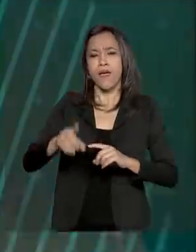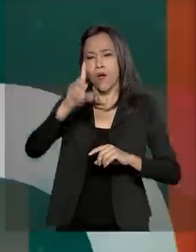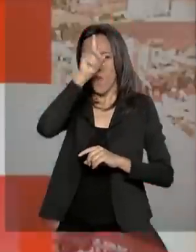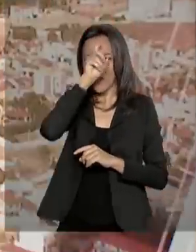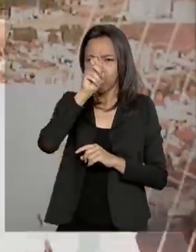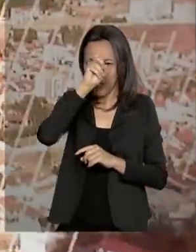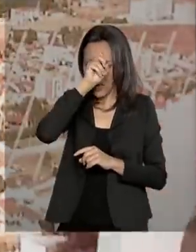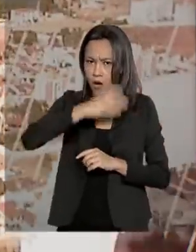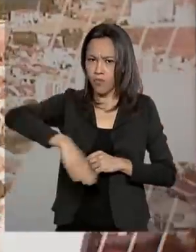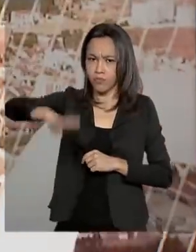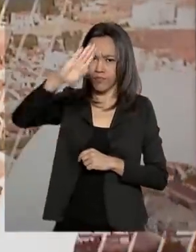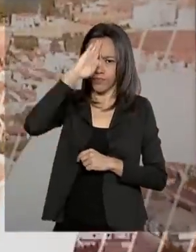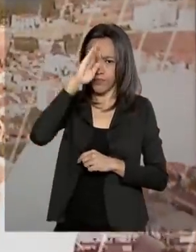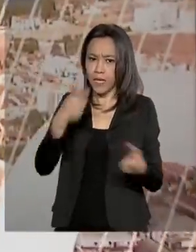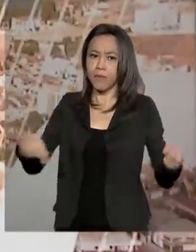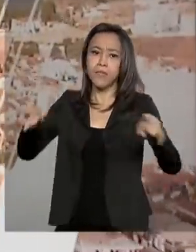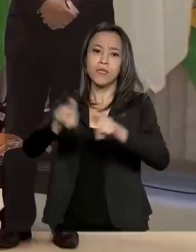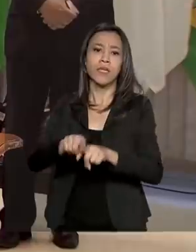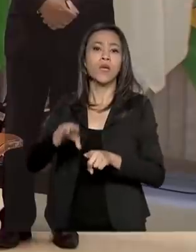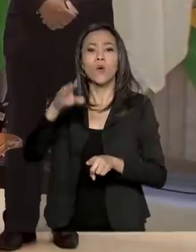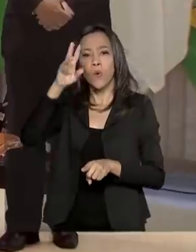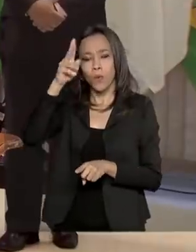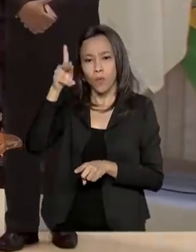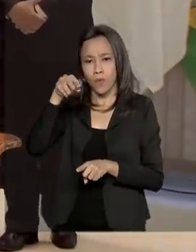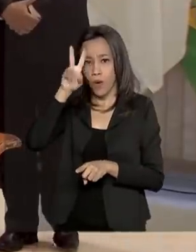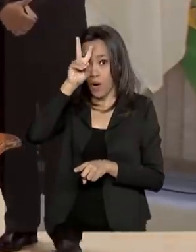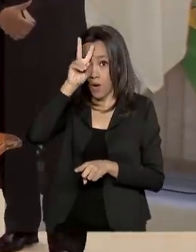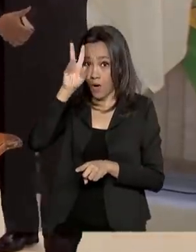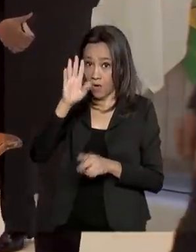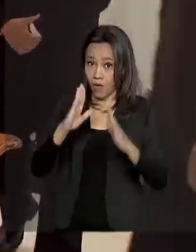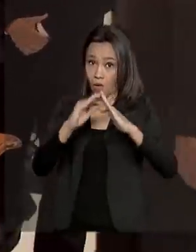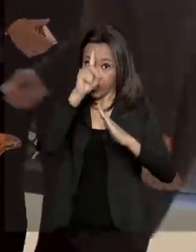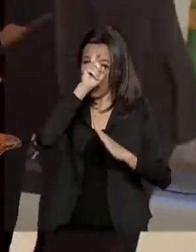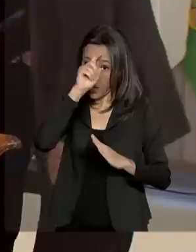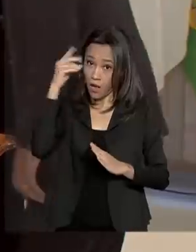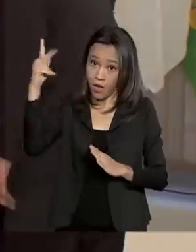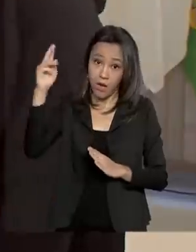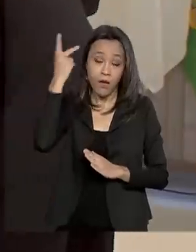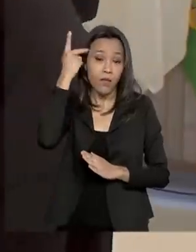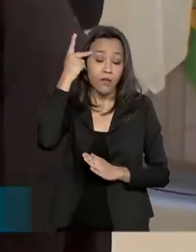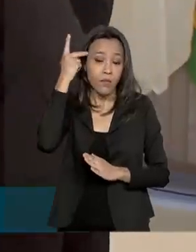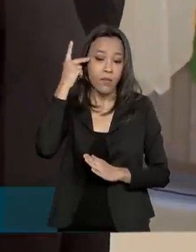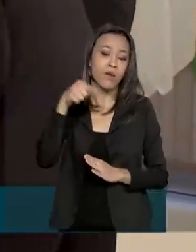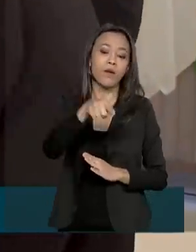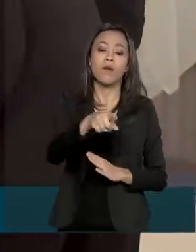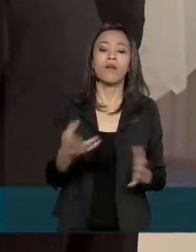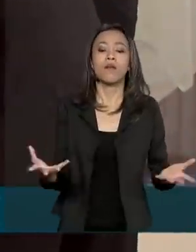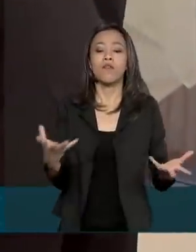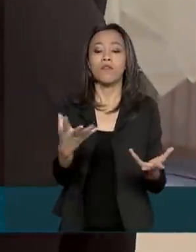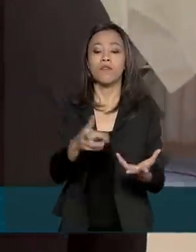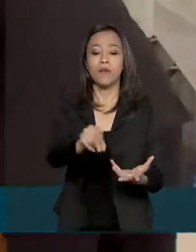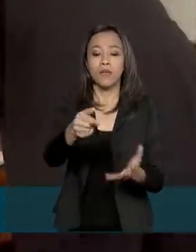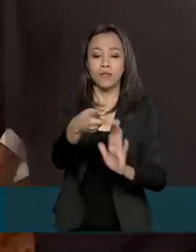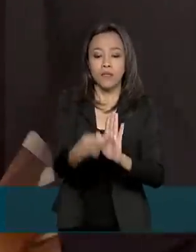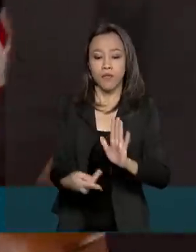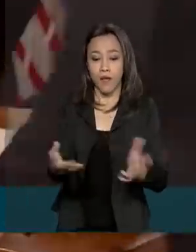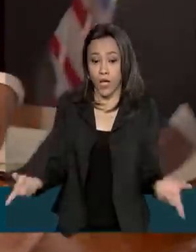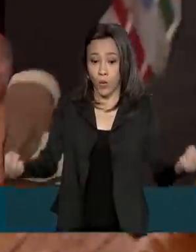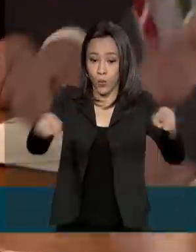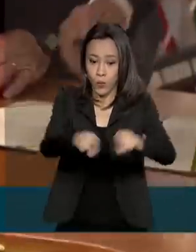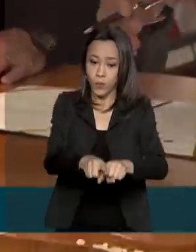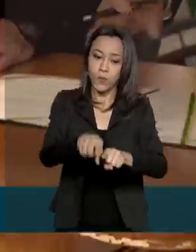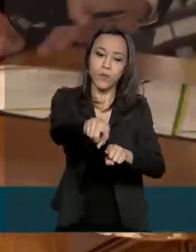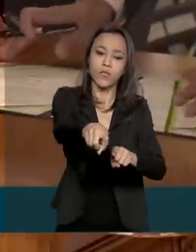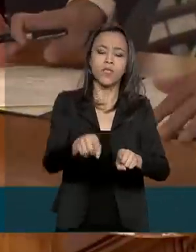parceria com o Hospital Albert Einstein. O projeto vai reunir iniciativas de universidades e startups que